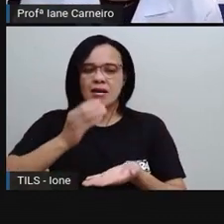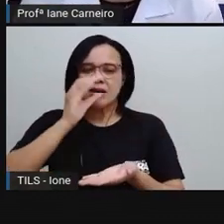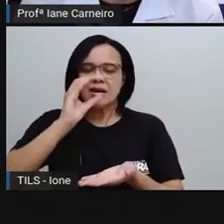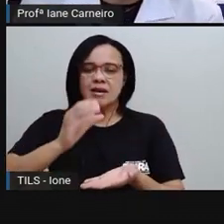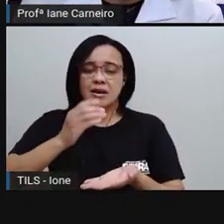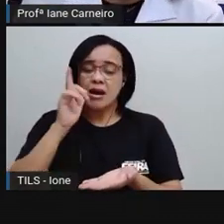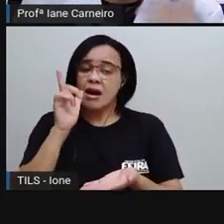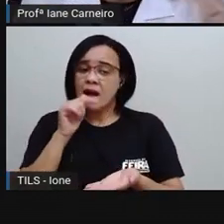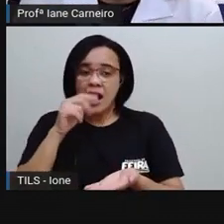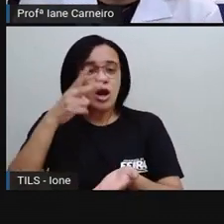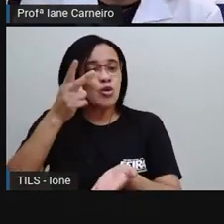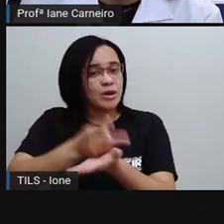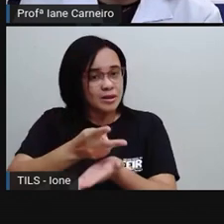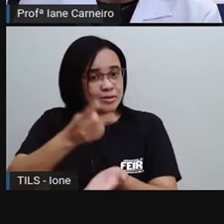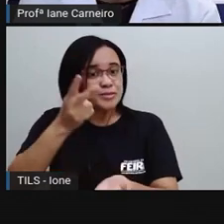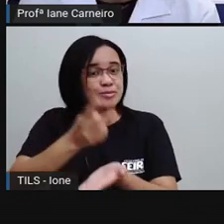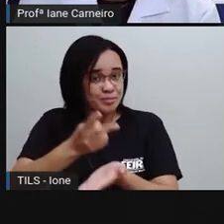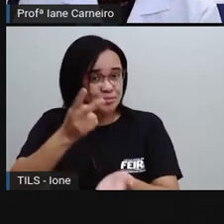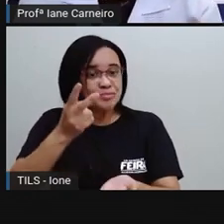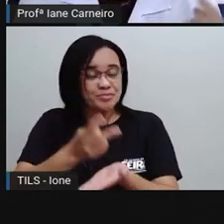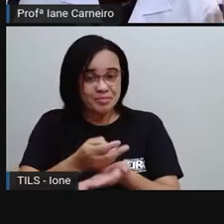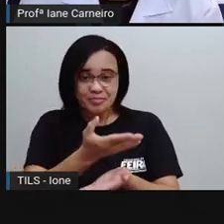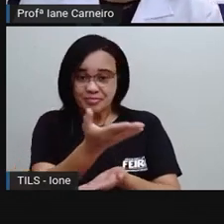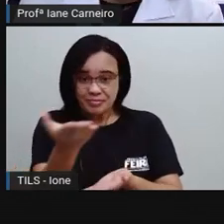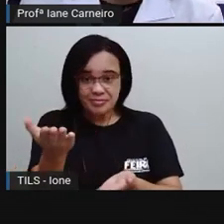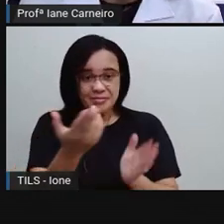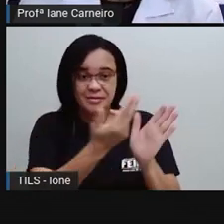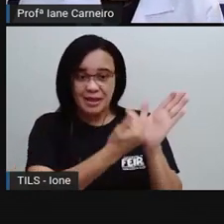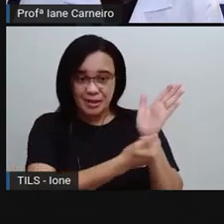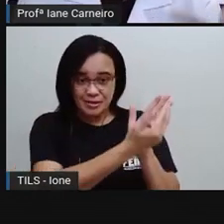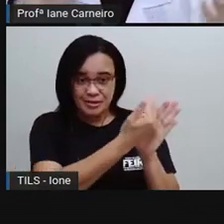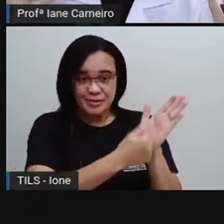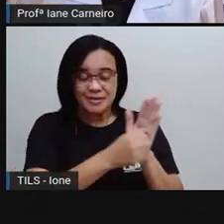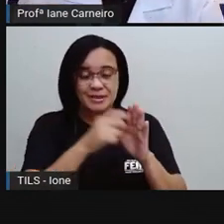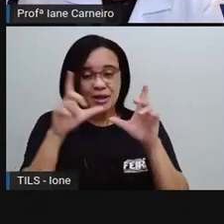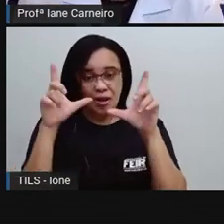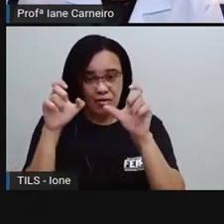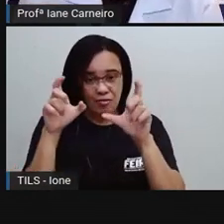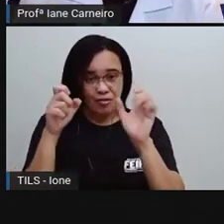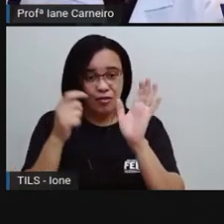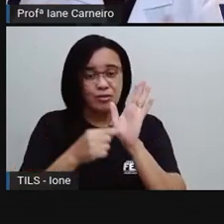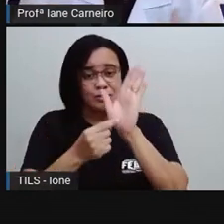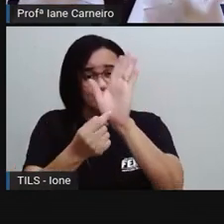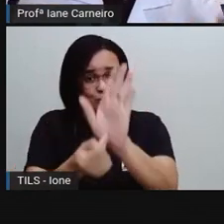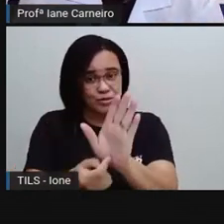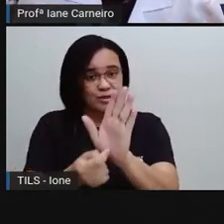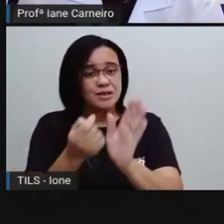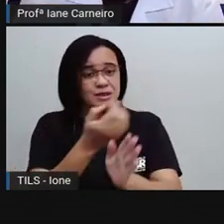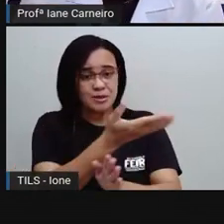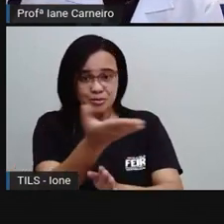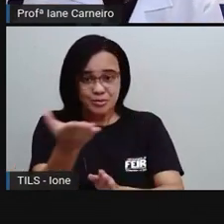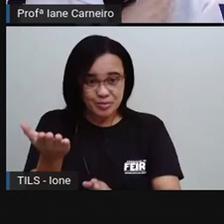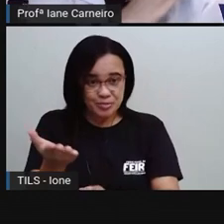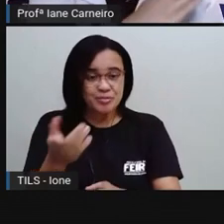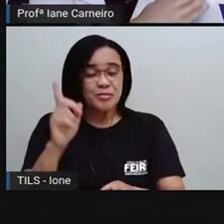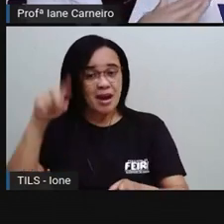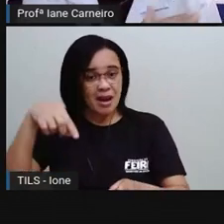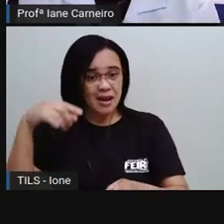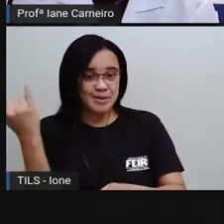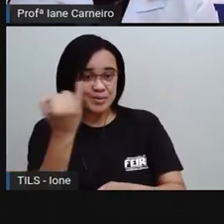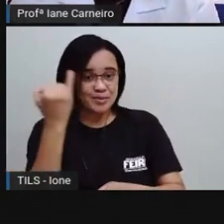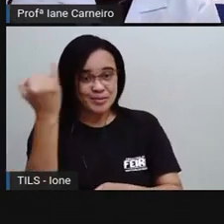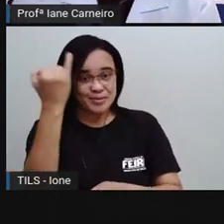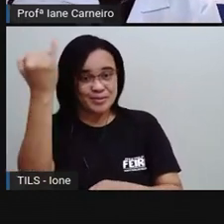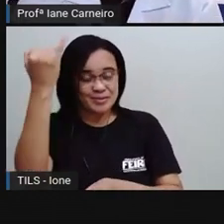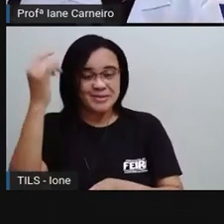Então, aqui a Pró colocou essa criançada bebendo água para mostrar para vocês que a gente precisa beber água ao